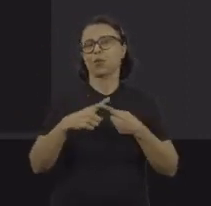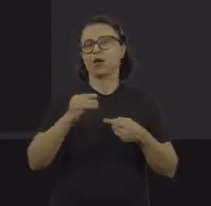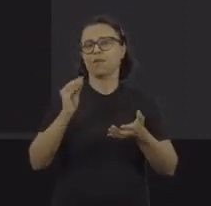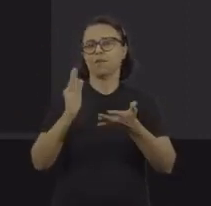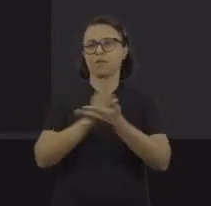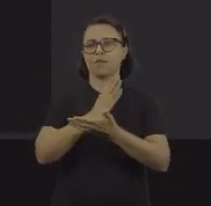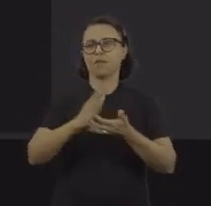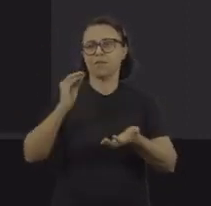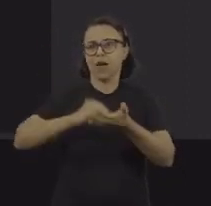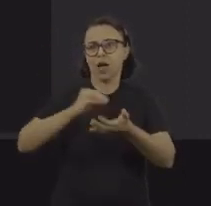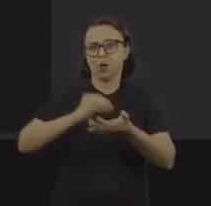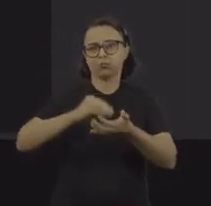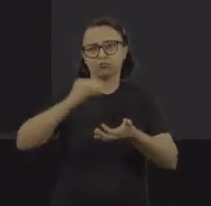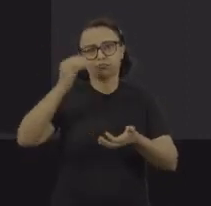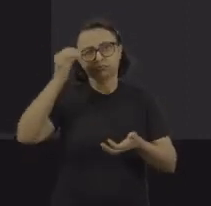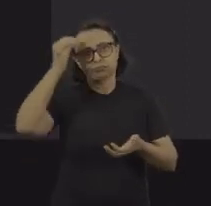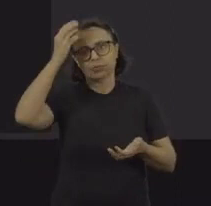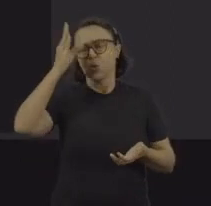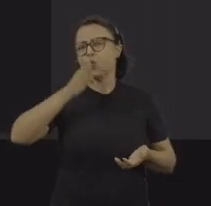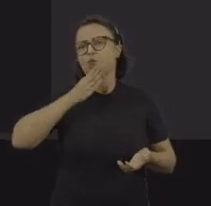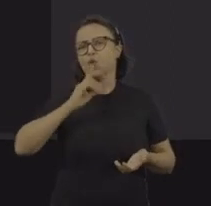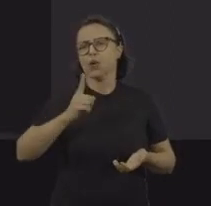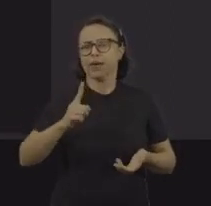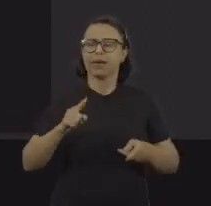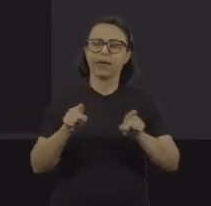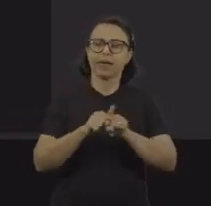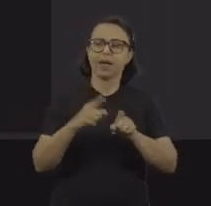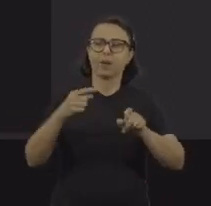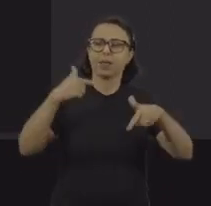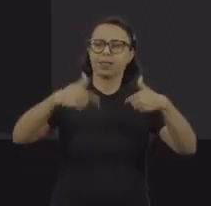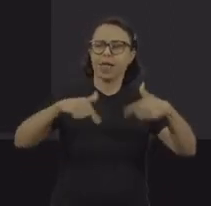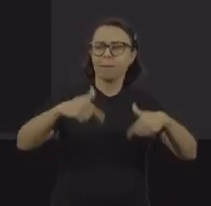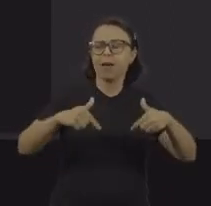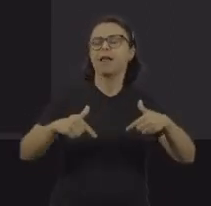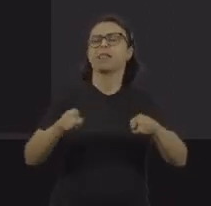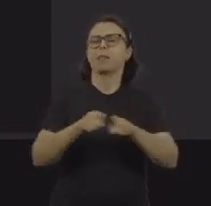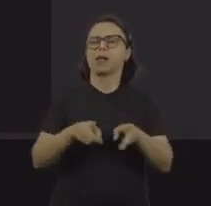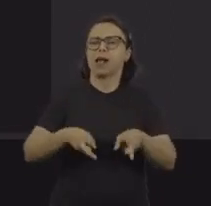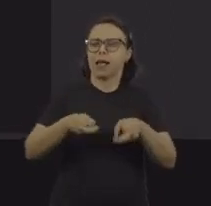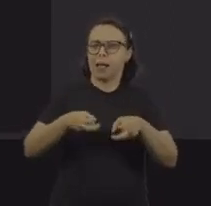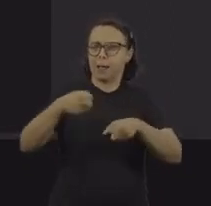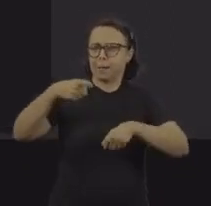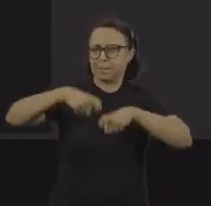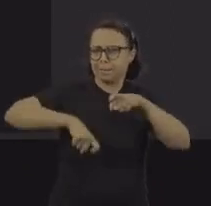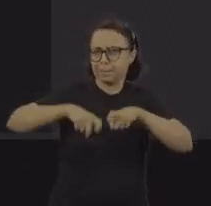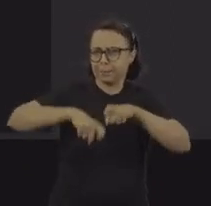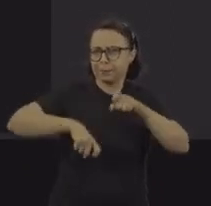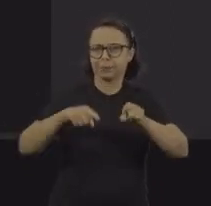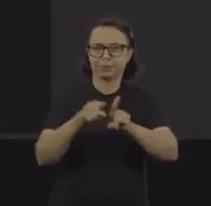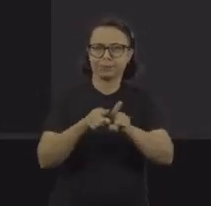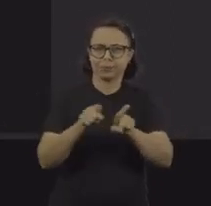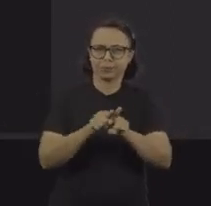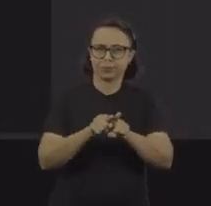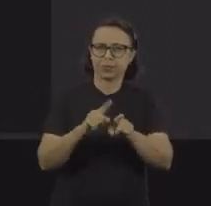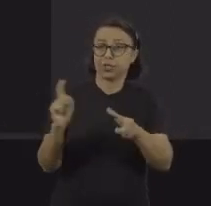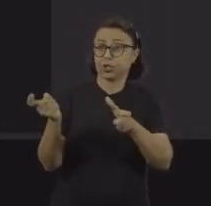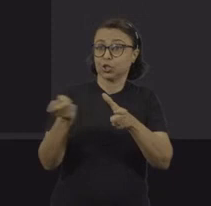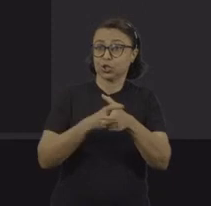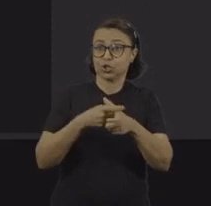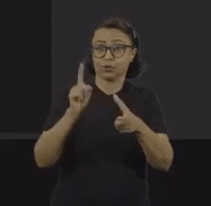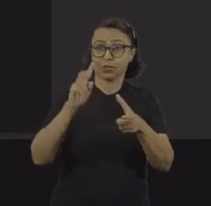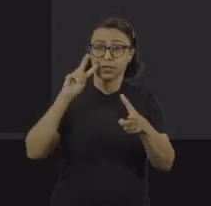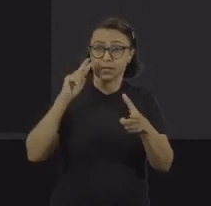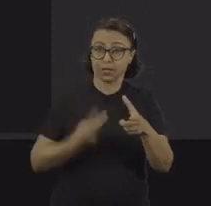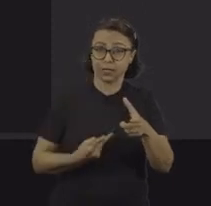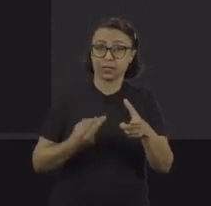alguns tipos de atividades laborais, como trabalho doméstico, exploração sexual, e a dificuldade a partir disso, desse não reconhecimento